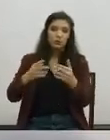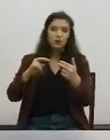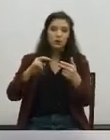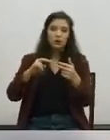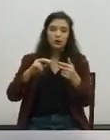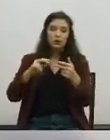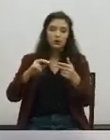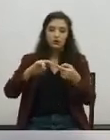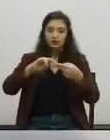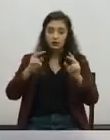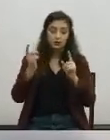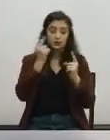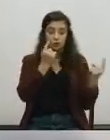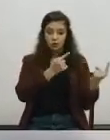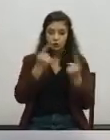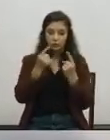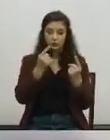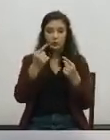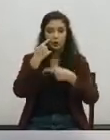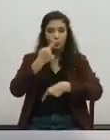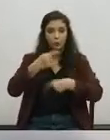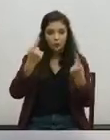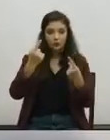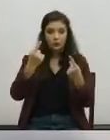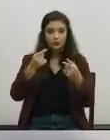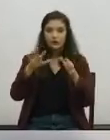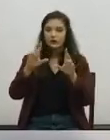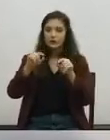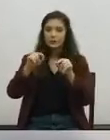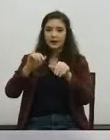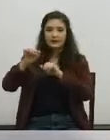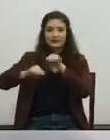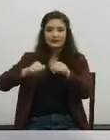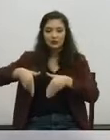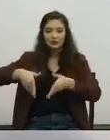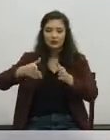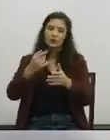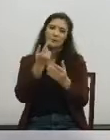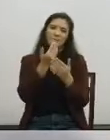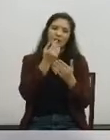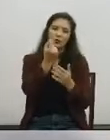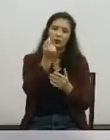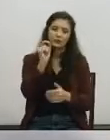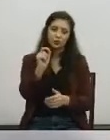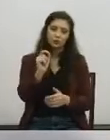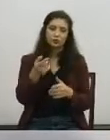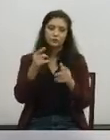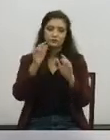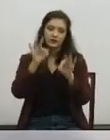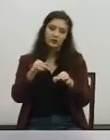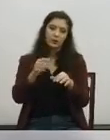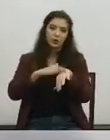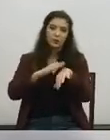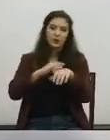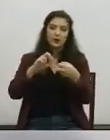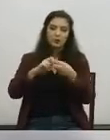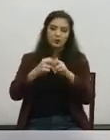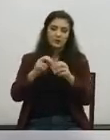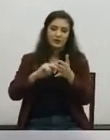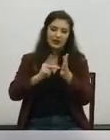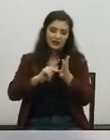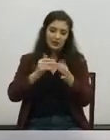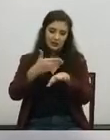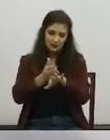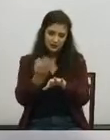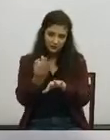público dedicados e também ciclovias. E peço só mais um minutinho para terminar, porque os problemas técnicos atrasaram-me aqui um